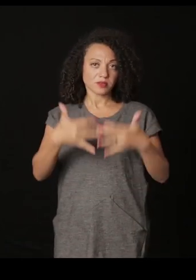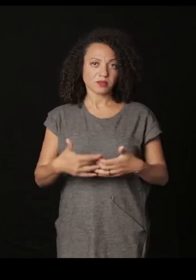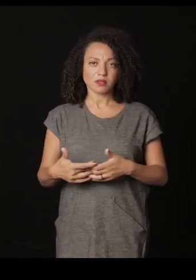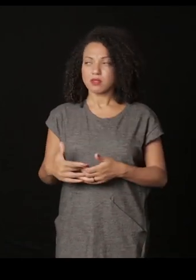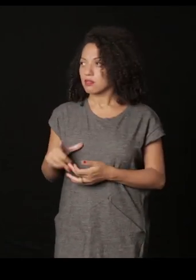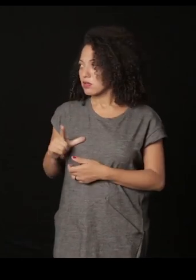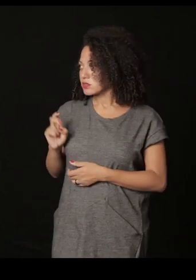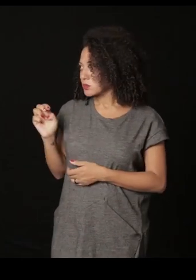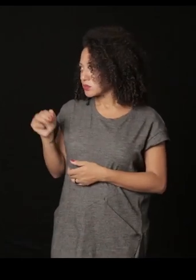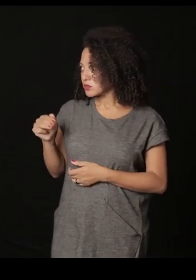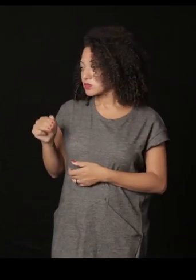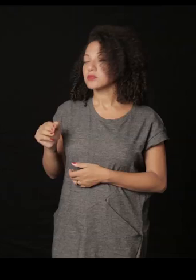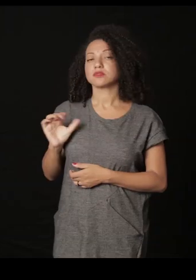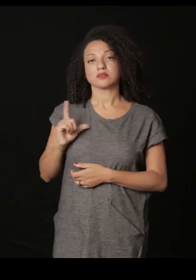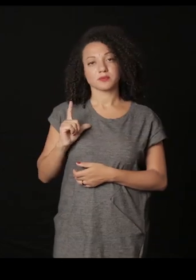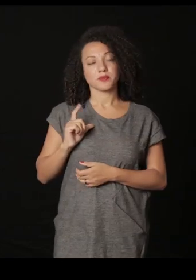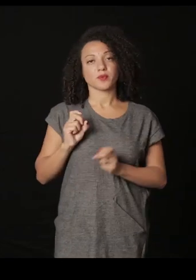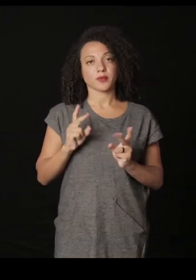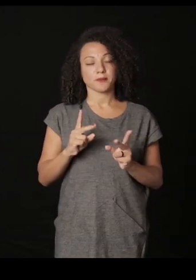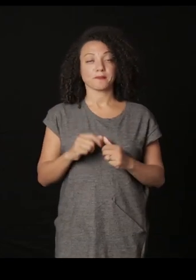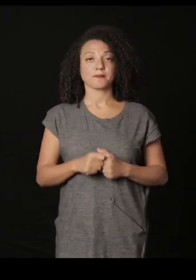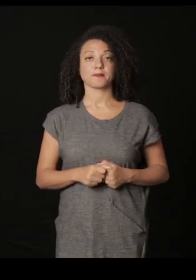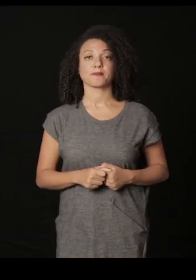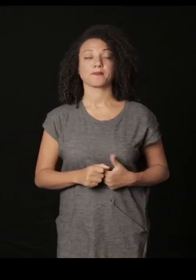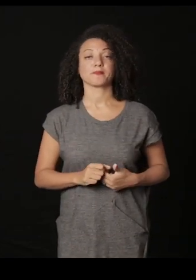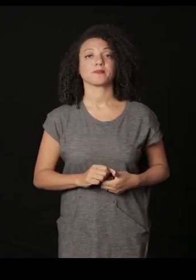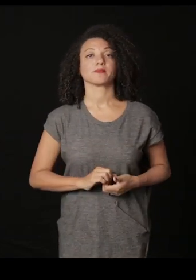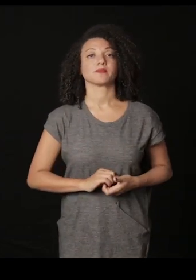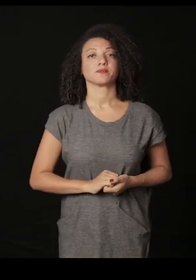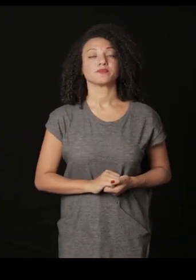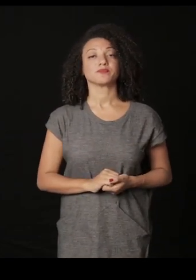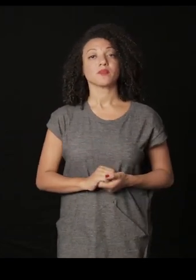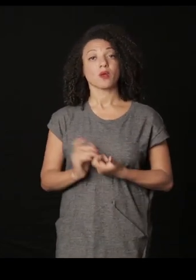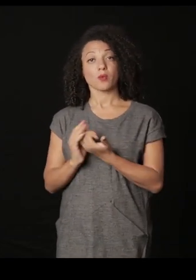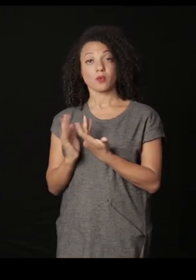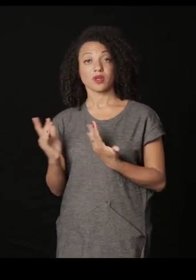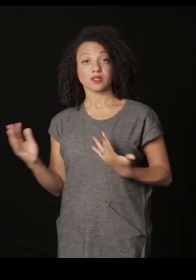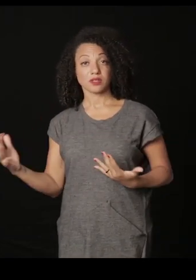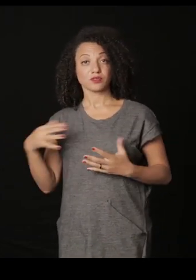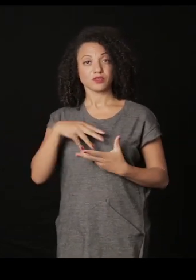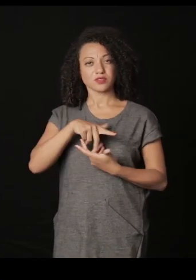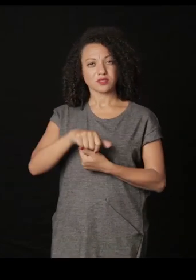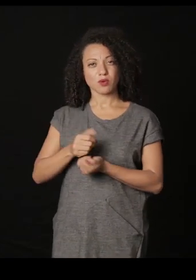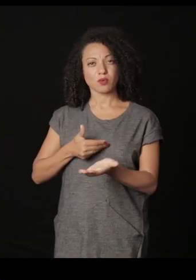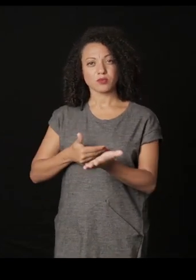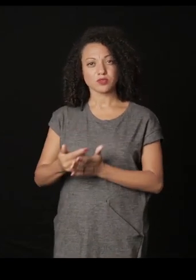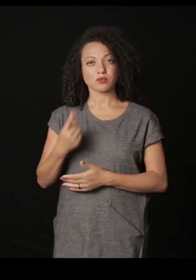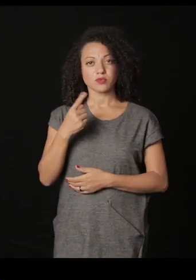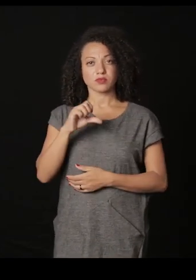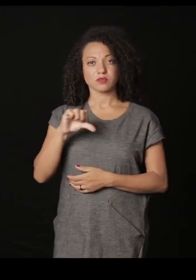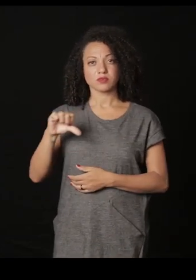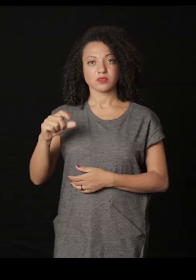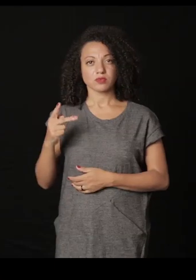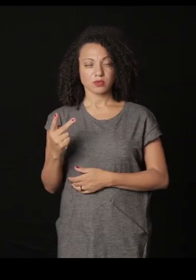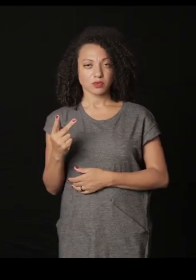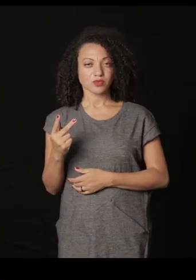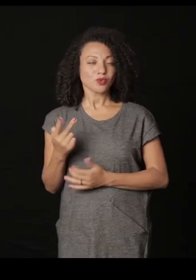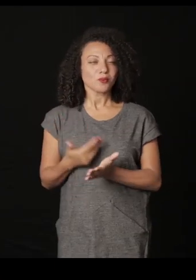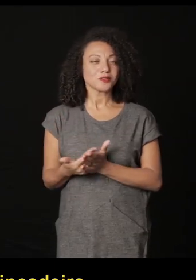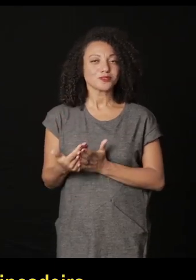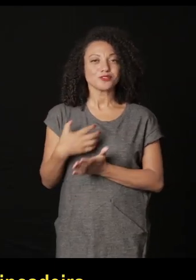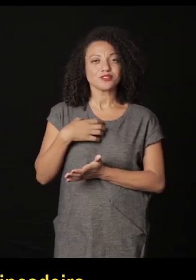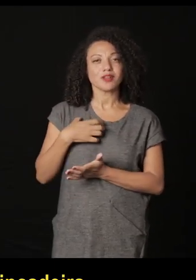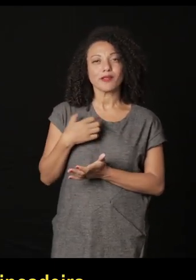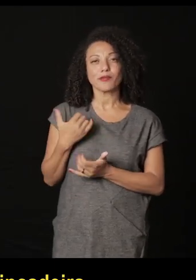libelo aqui tenho cinco minutos tá bom seguinte o arquivo universal que começou em